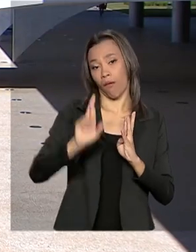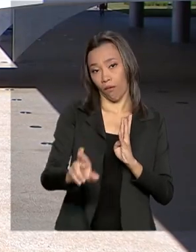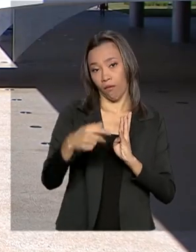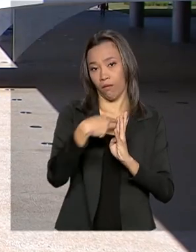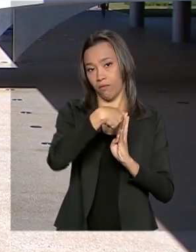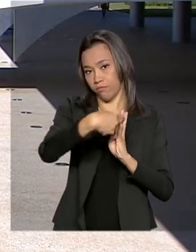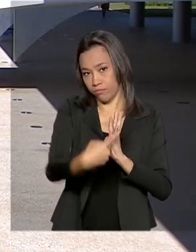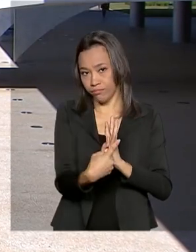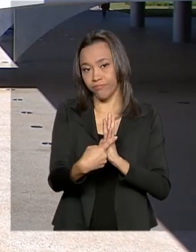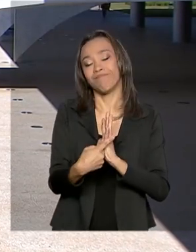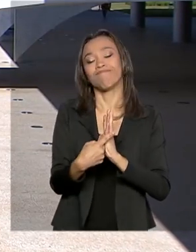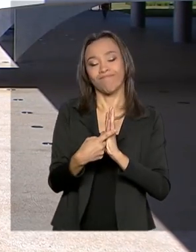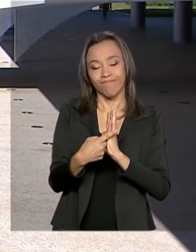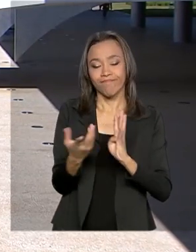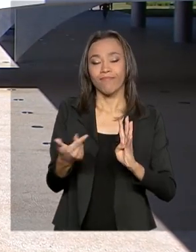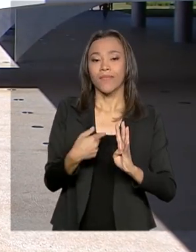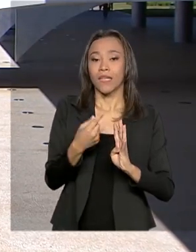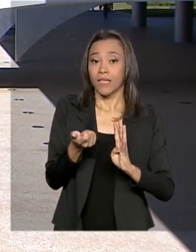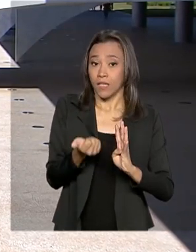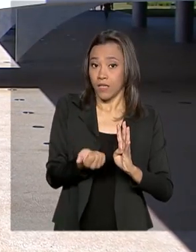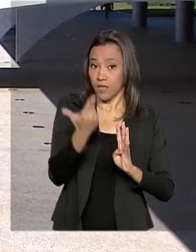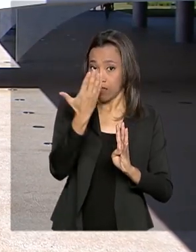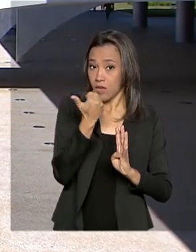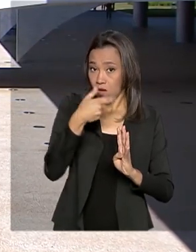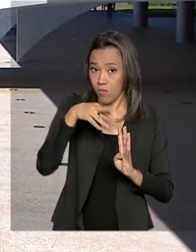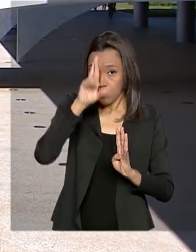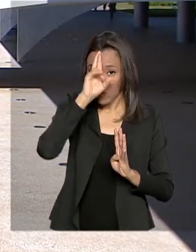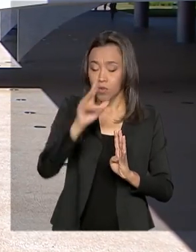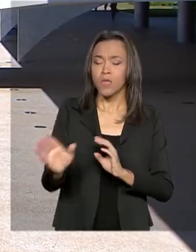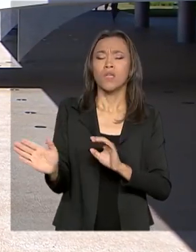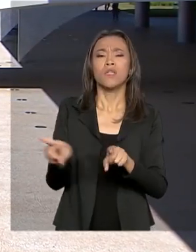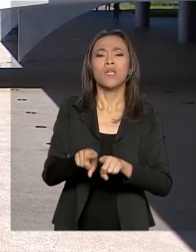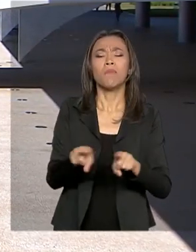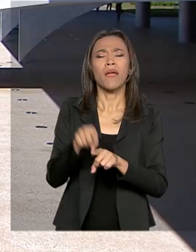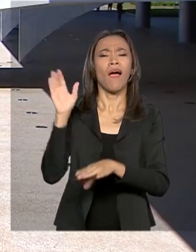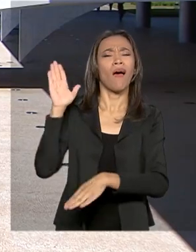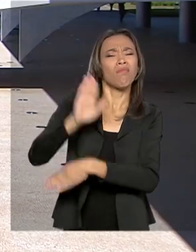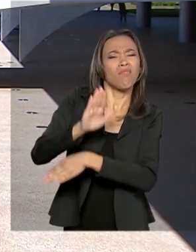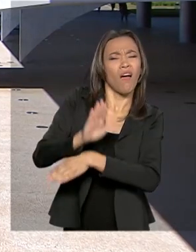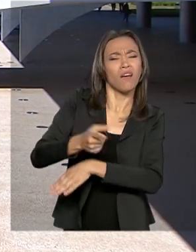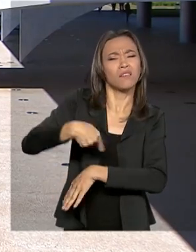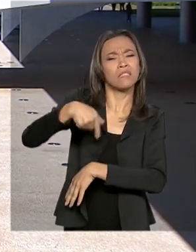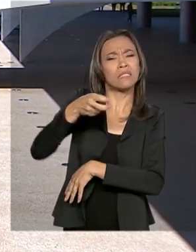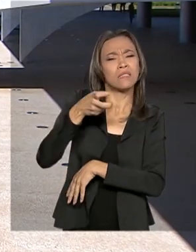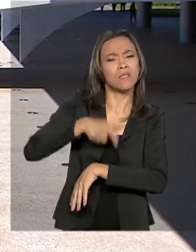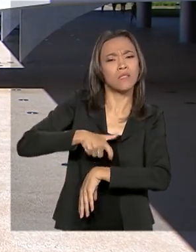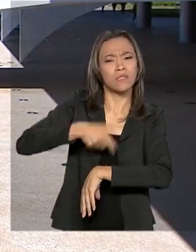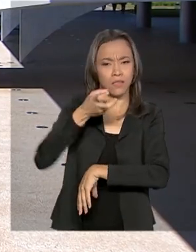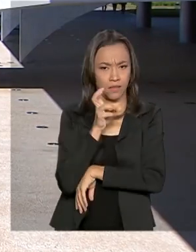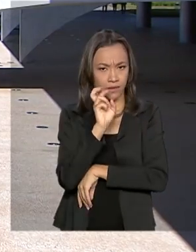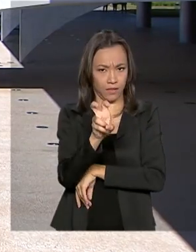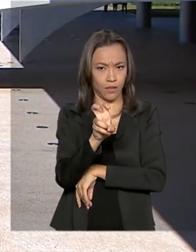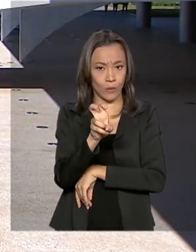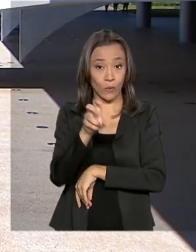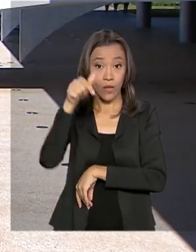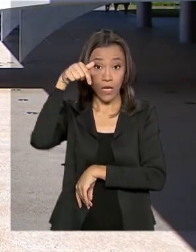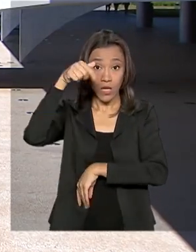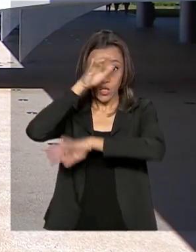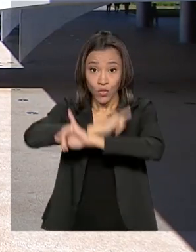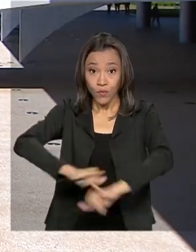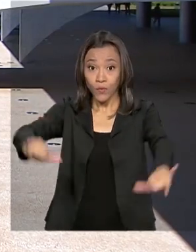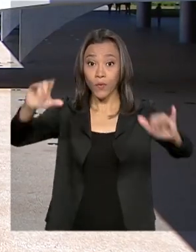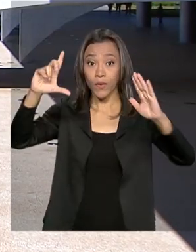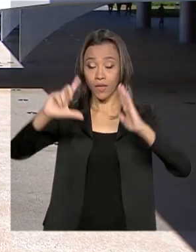República, Augusto Aras. E hoje ainda, no final da tarde, às 5 horas, o governo lança aqui no Palácio do Planalto a